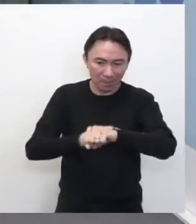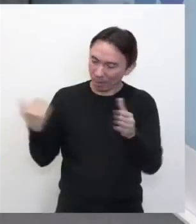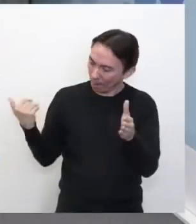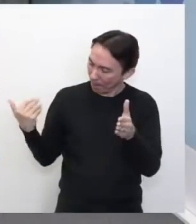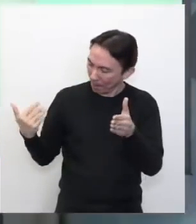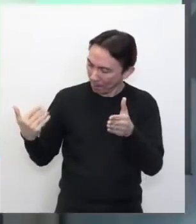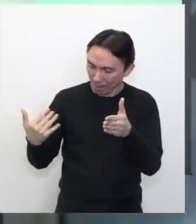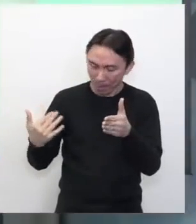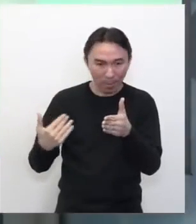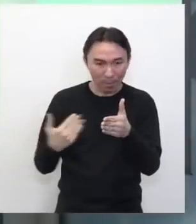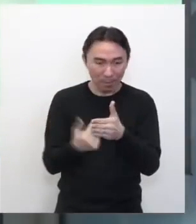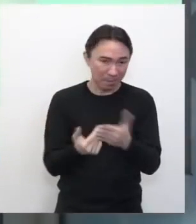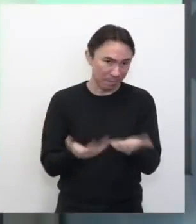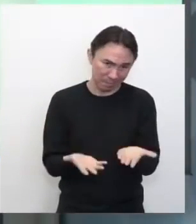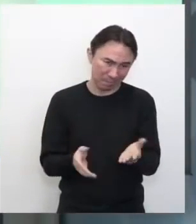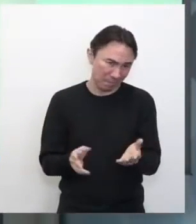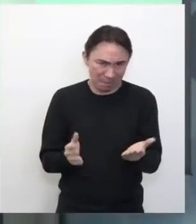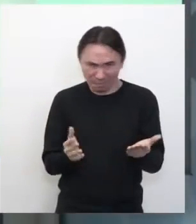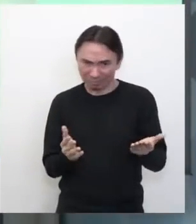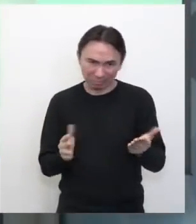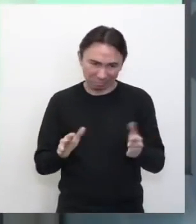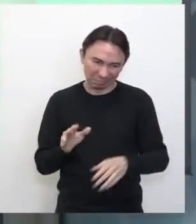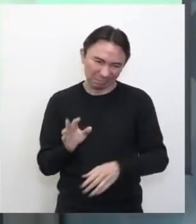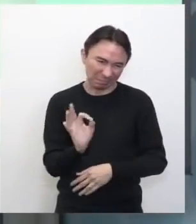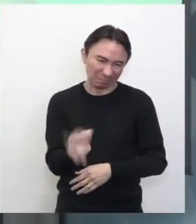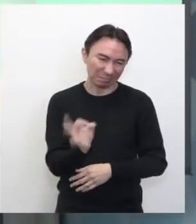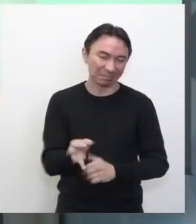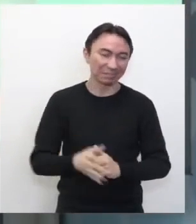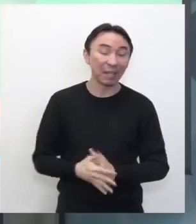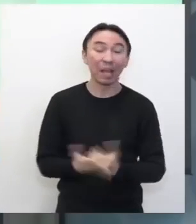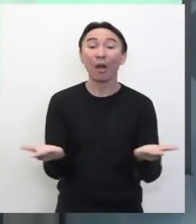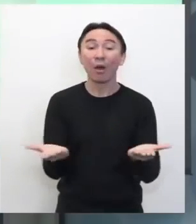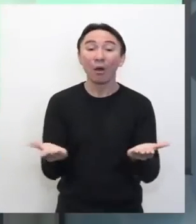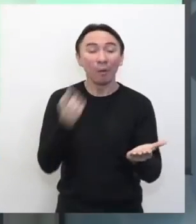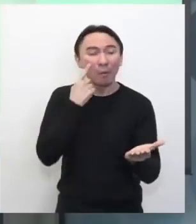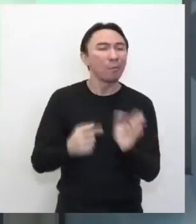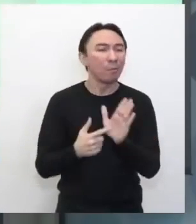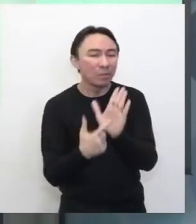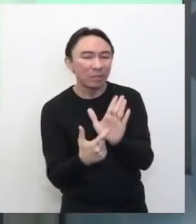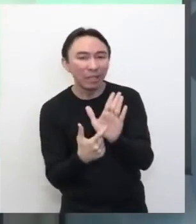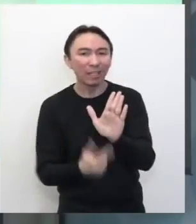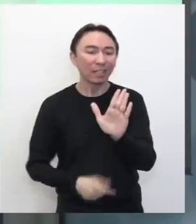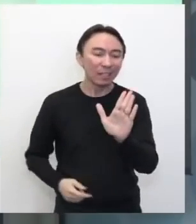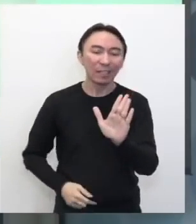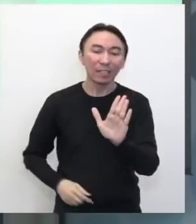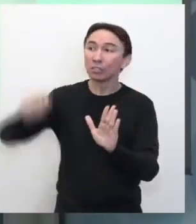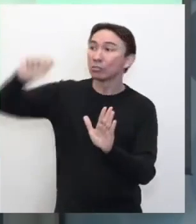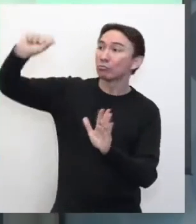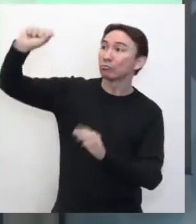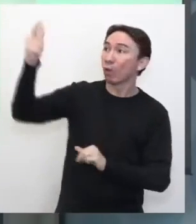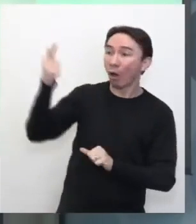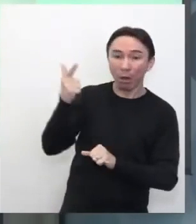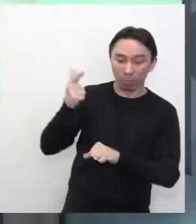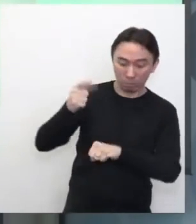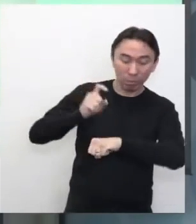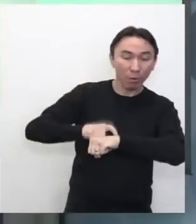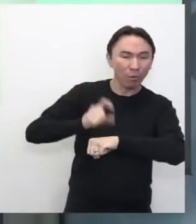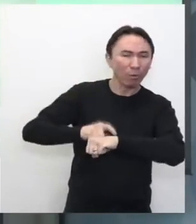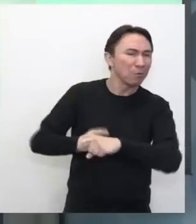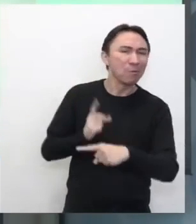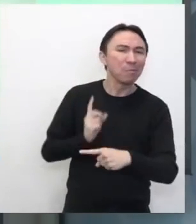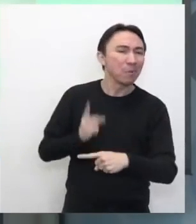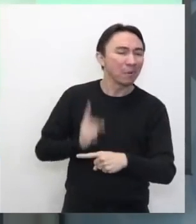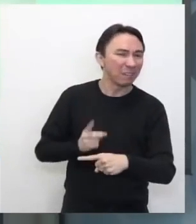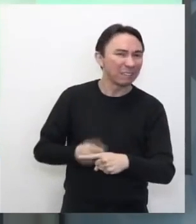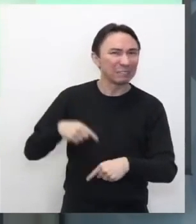menos essa ideia. Então, eu vou mostrar para vocês a ideia, o porquê do relógio de sol. Eu não vou entrar em algumas especificações aí da